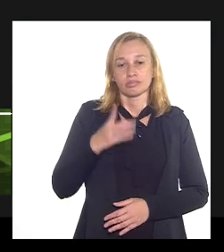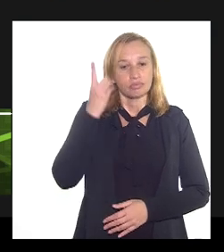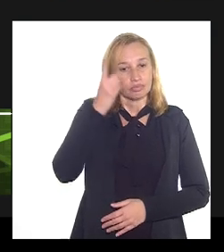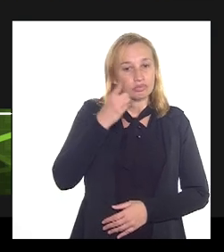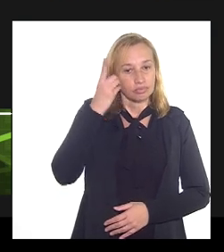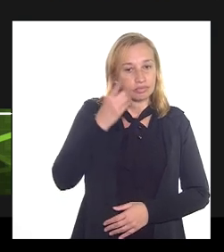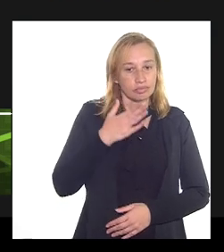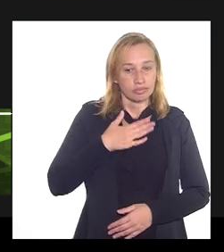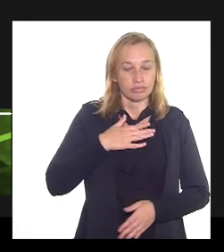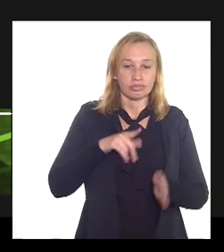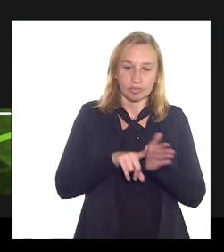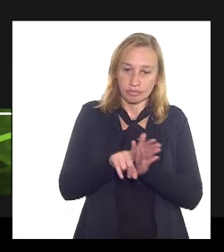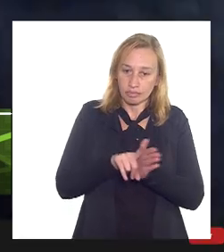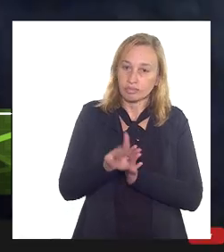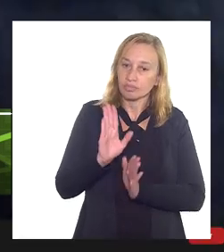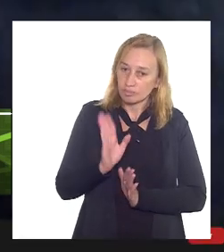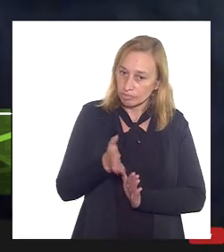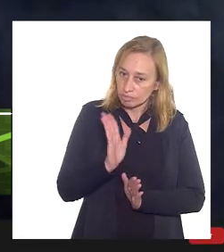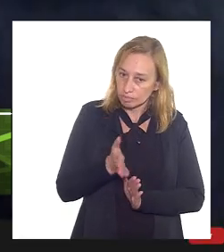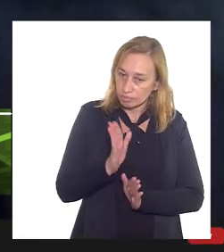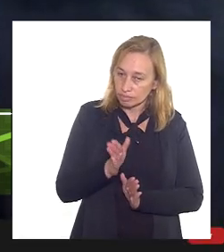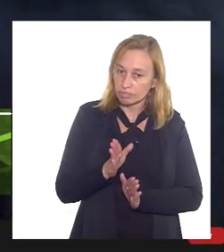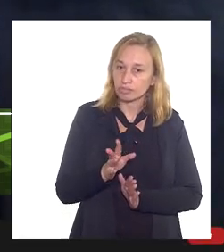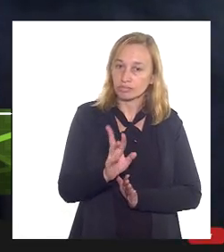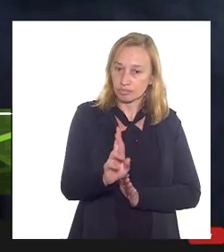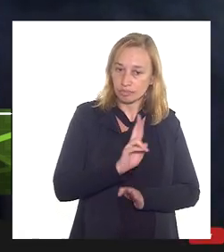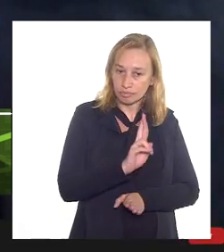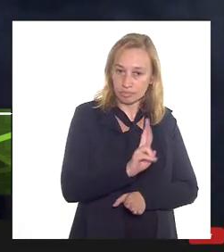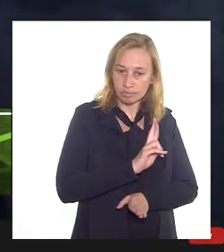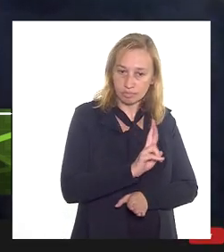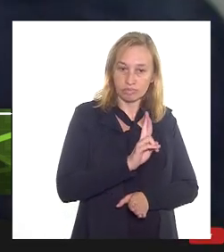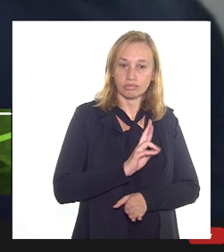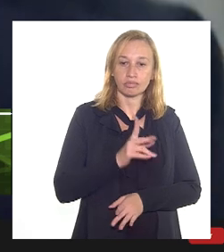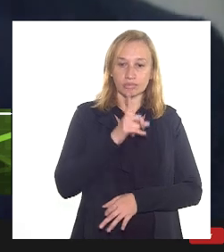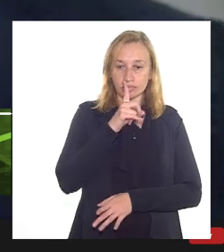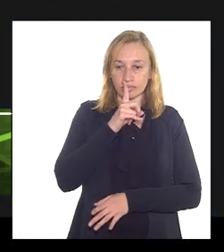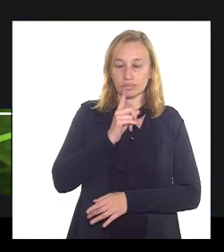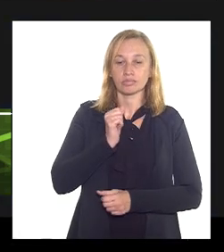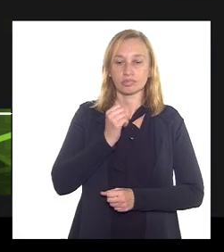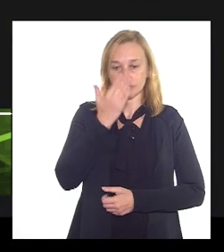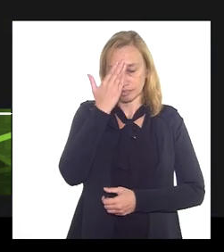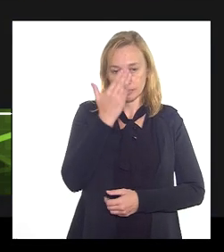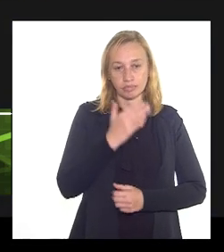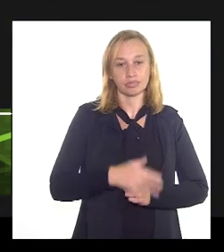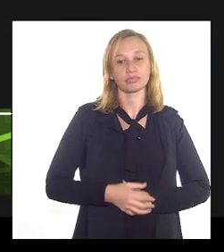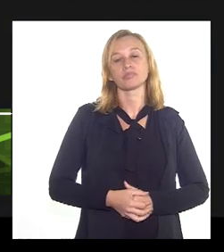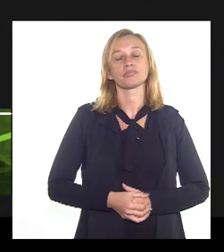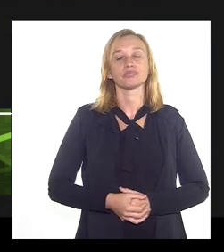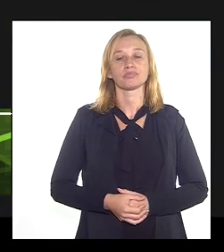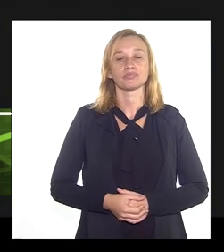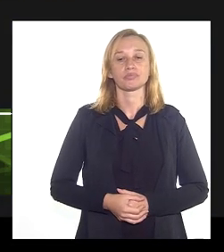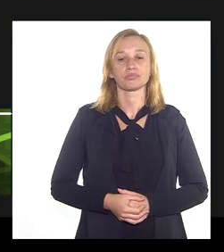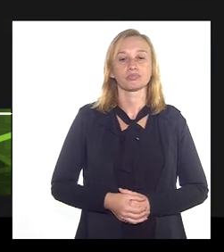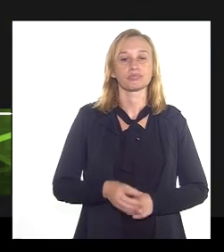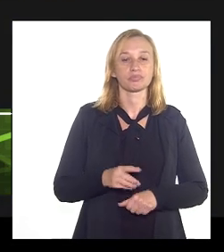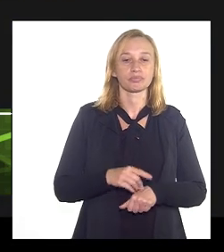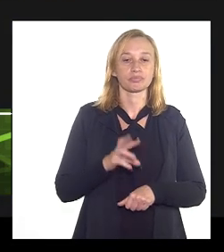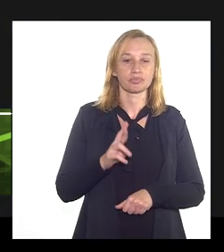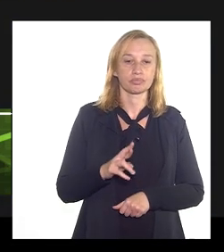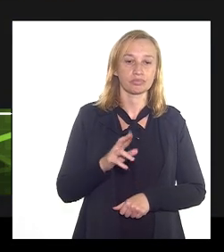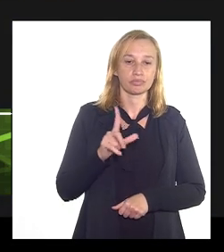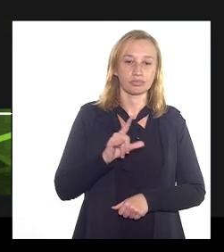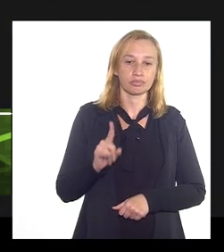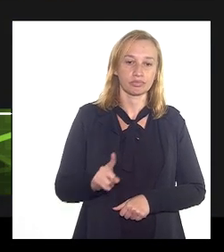As minhas questões já foram colocadas pelos meus colegas da CEPAS. Eu vou me privar nesse momento. Obrigado. Dr. Luiz Cláudio